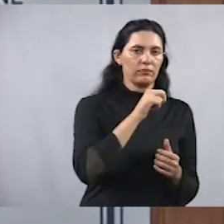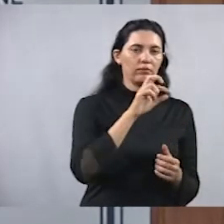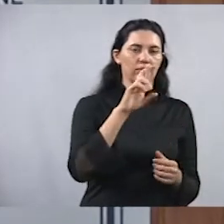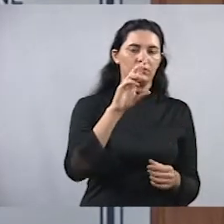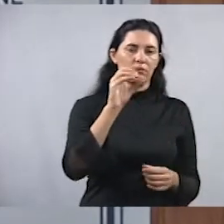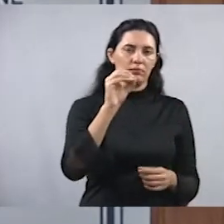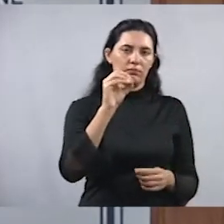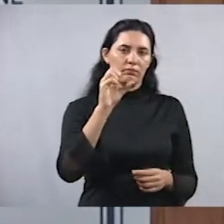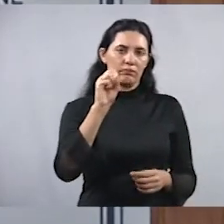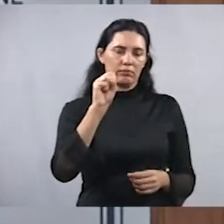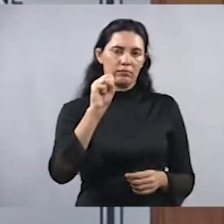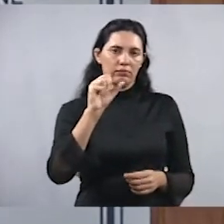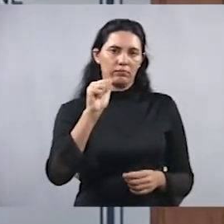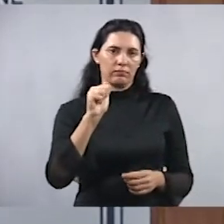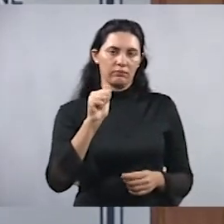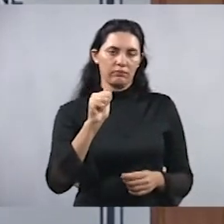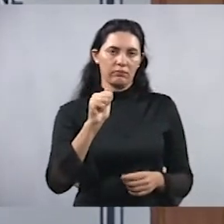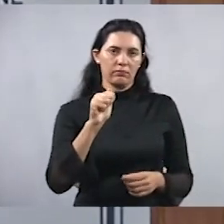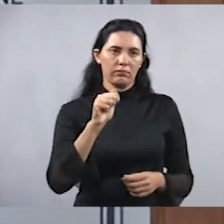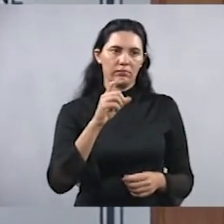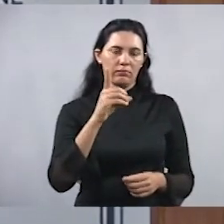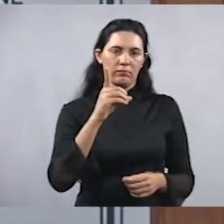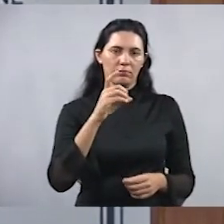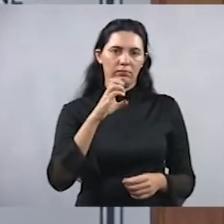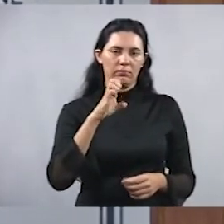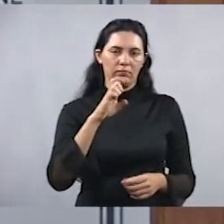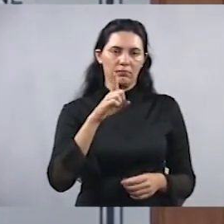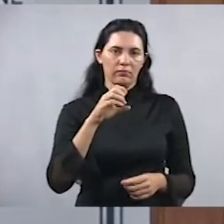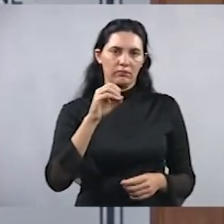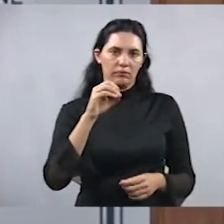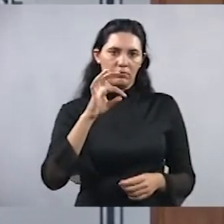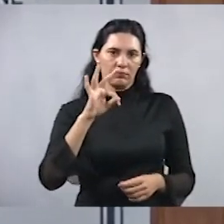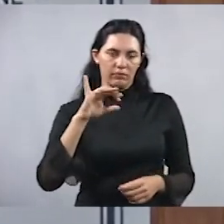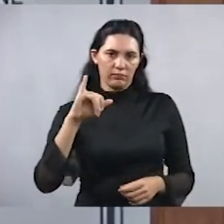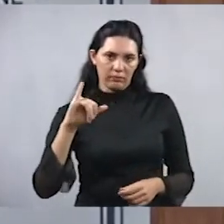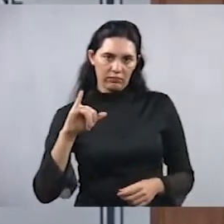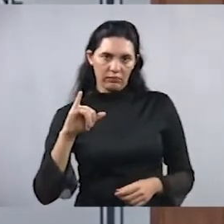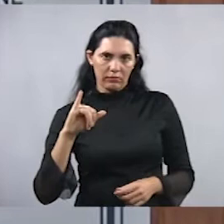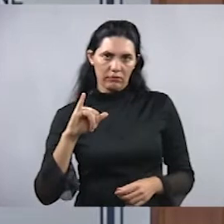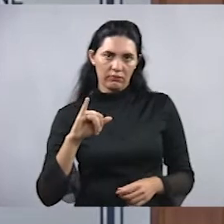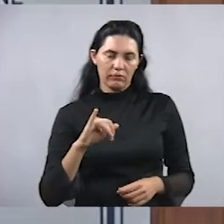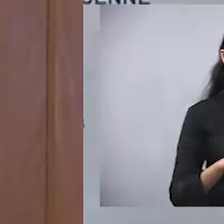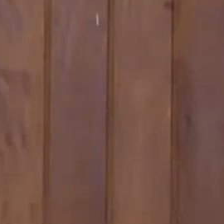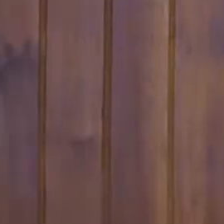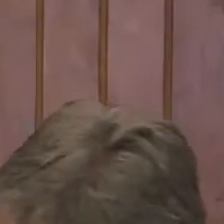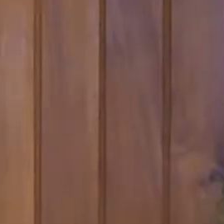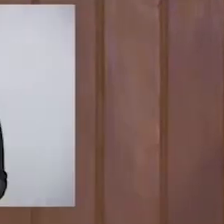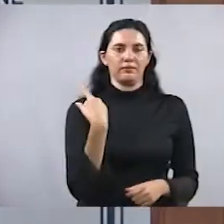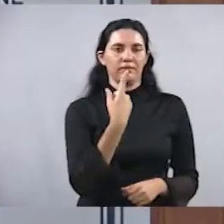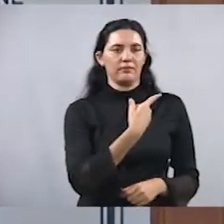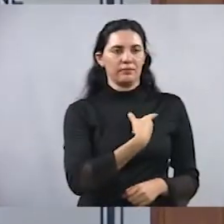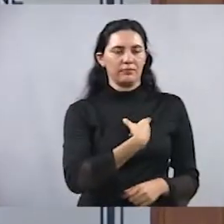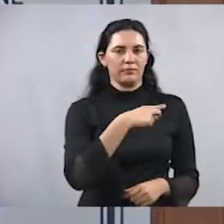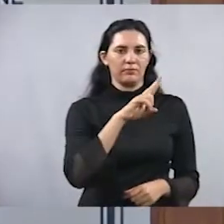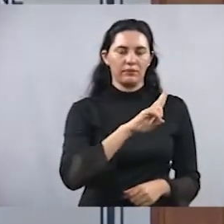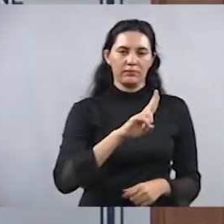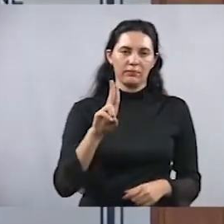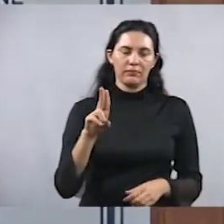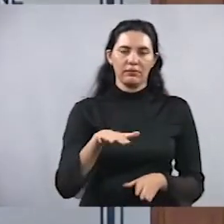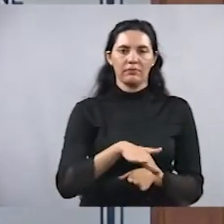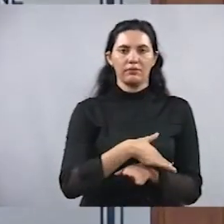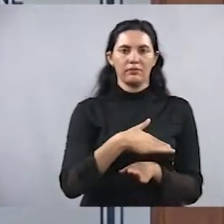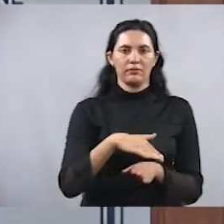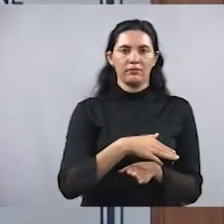Rosa Barreto Desote, que constituiu essa família maravilhosa. Nós denominamos a